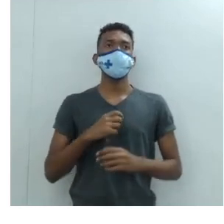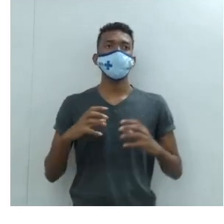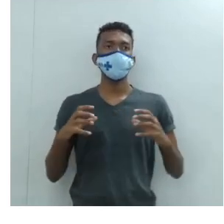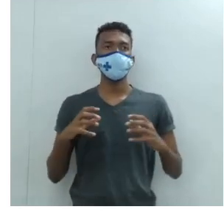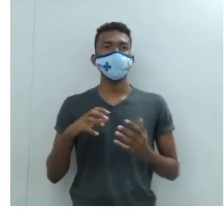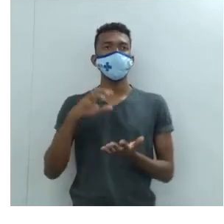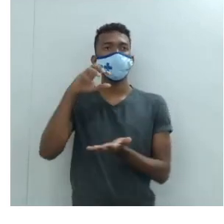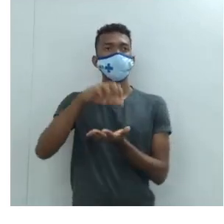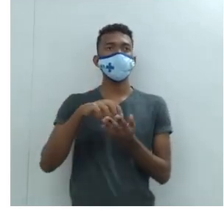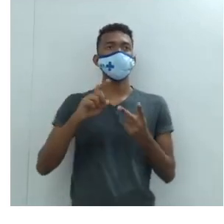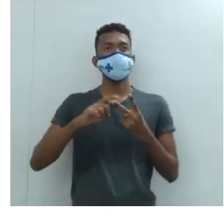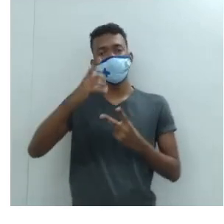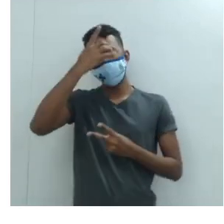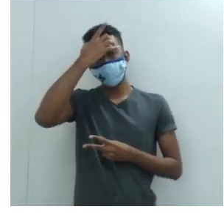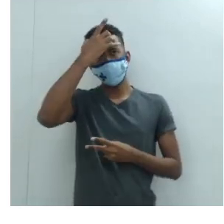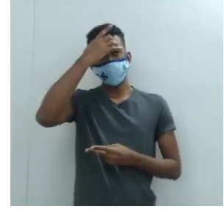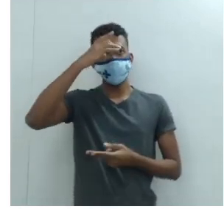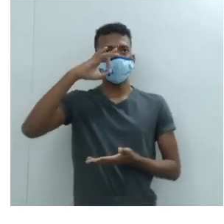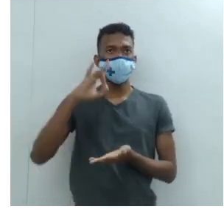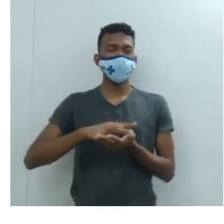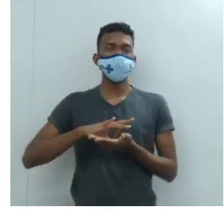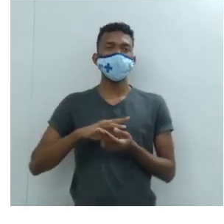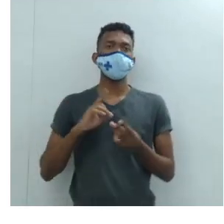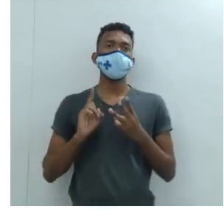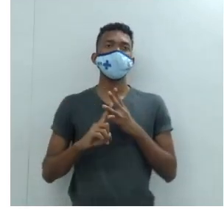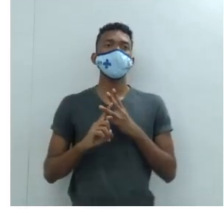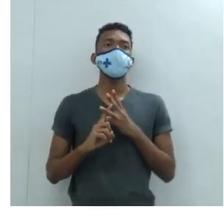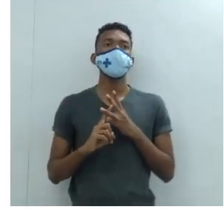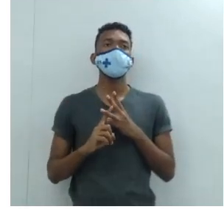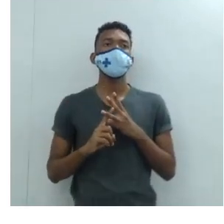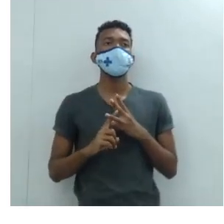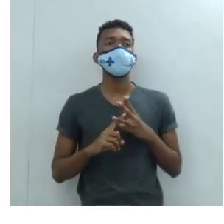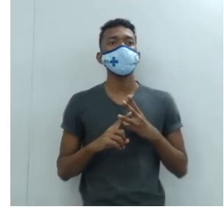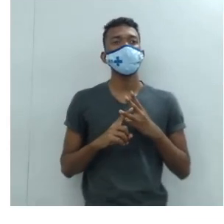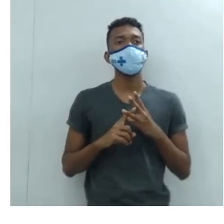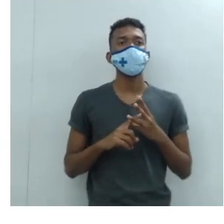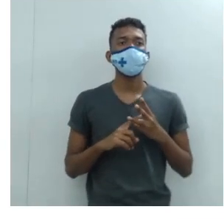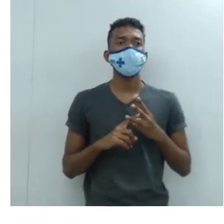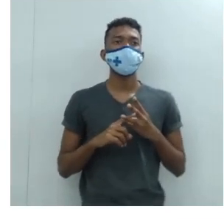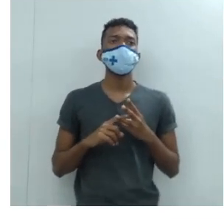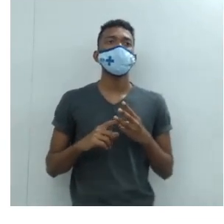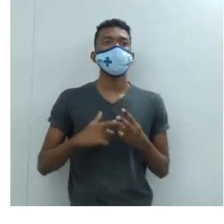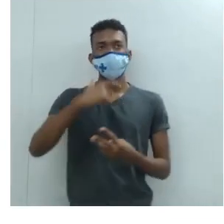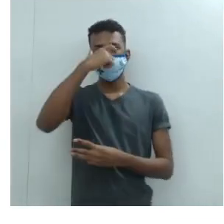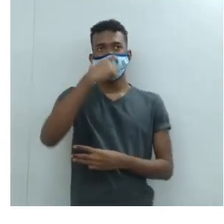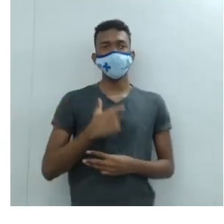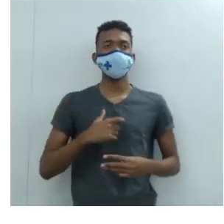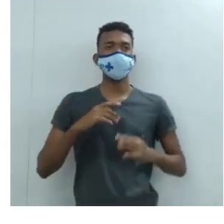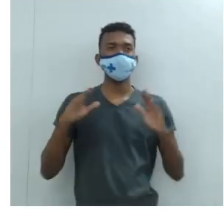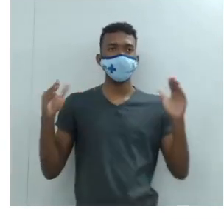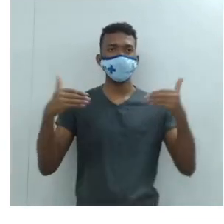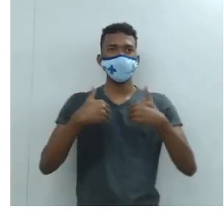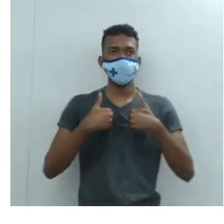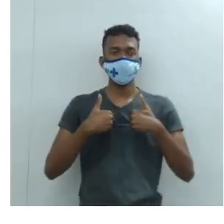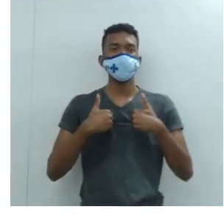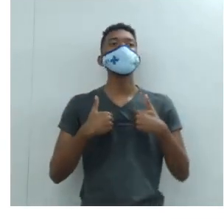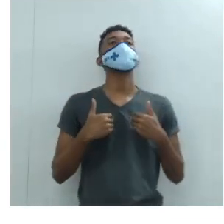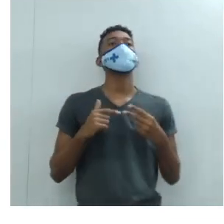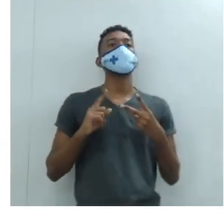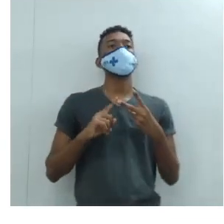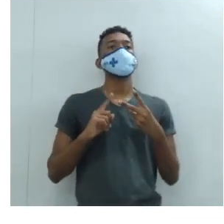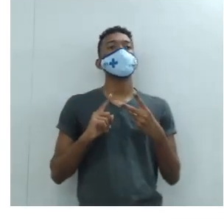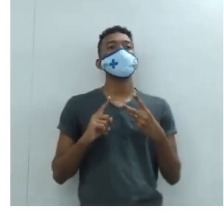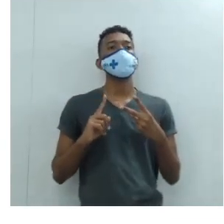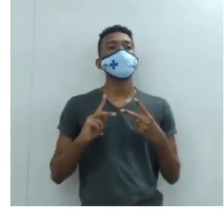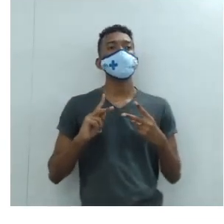racionalismo, conforme a imagem, né? Então homem como centro, é isso. Vem o